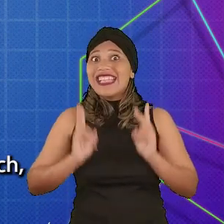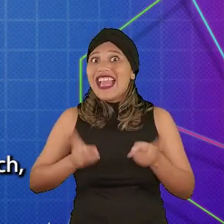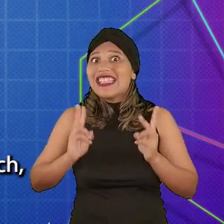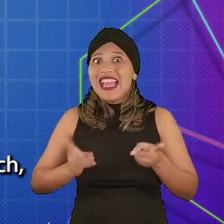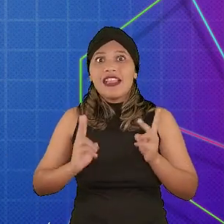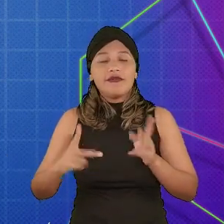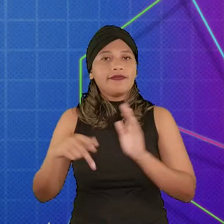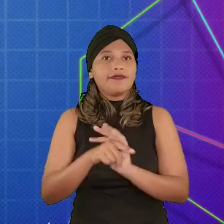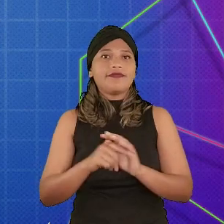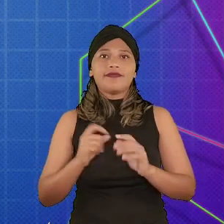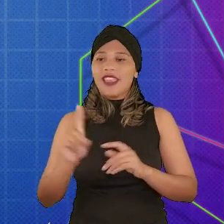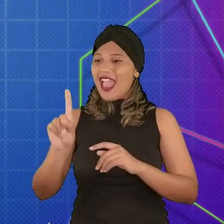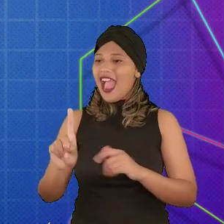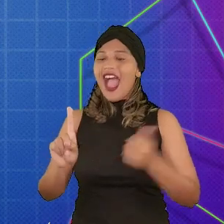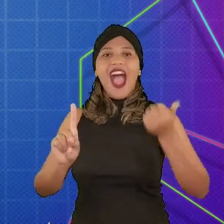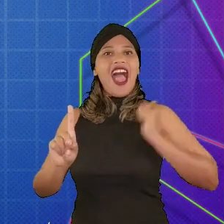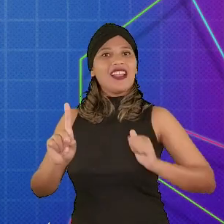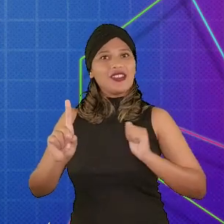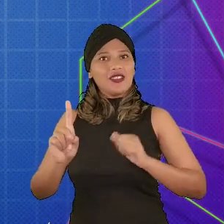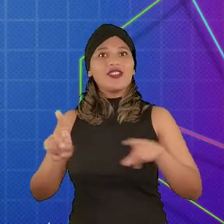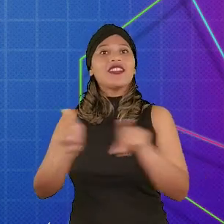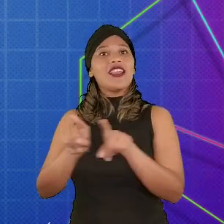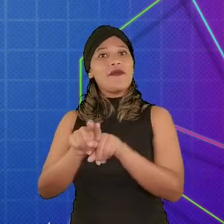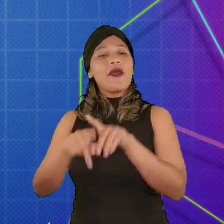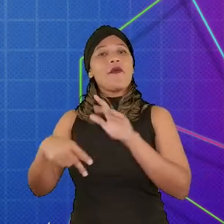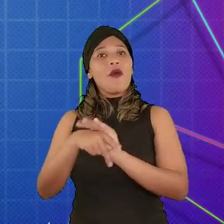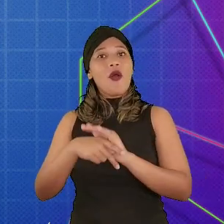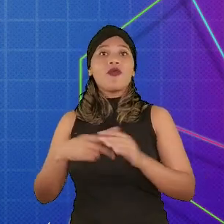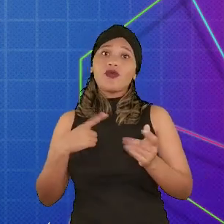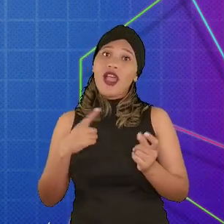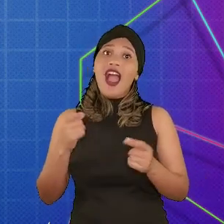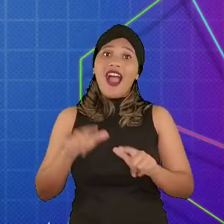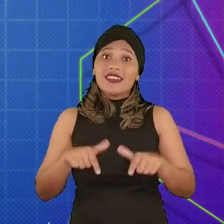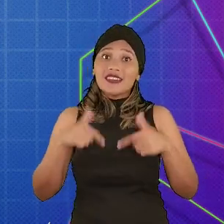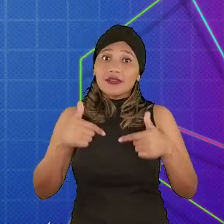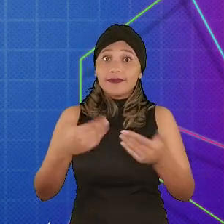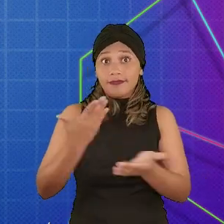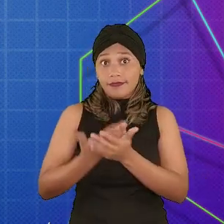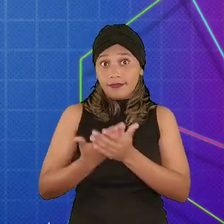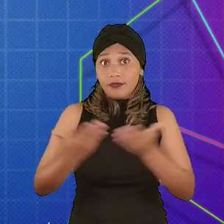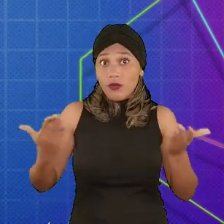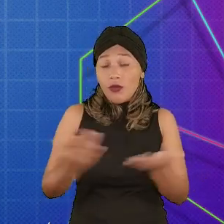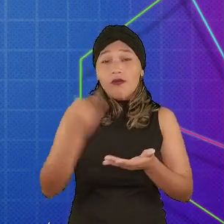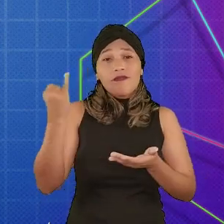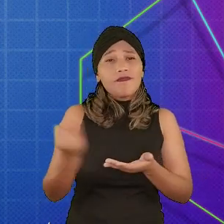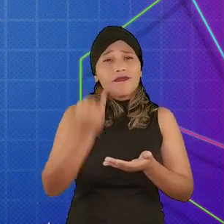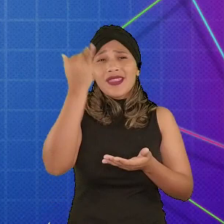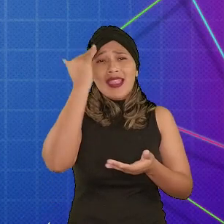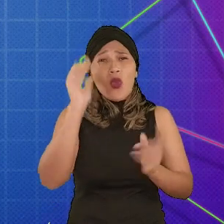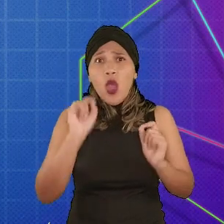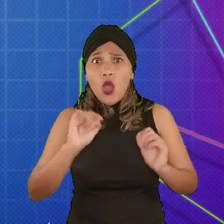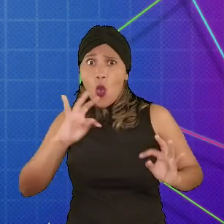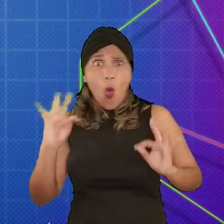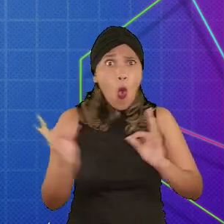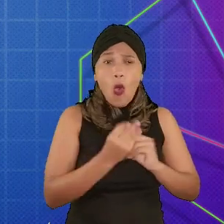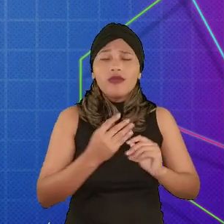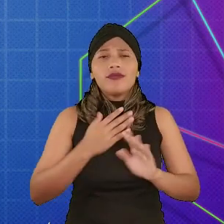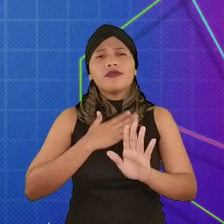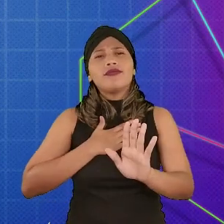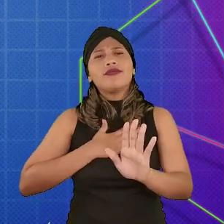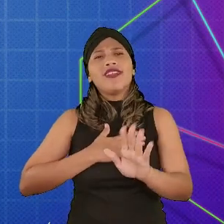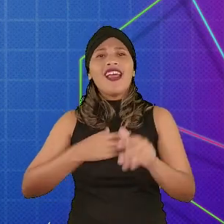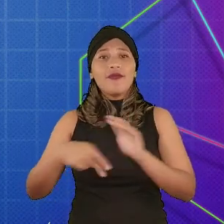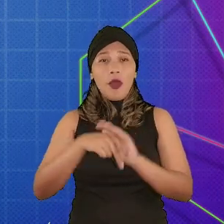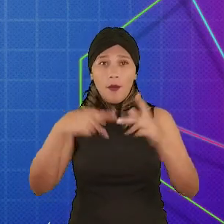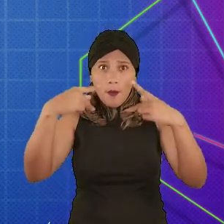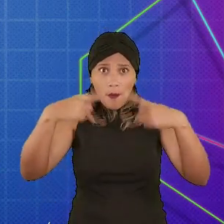vai estar sempre trabalhando muitos dos atores e as suas programações. Nessa aula aqui, o mais importante de vocês entenderem é que para